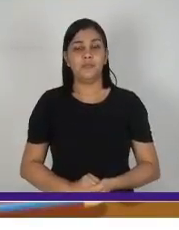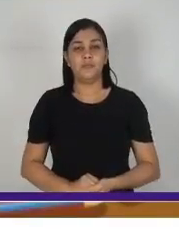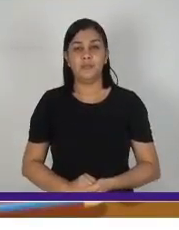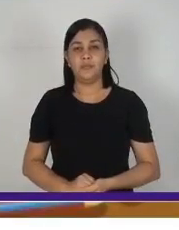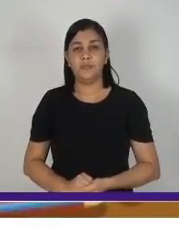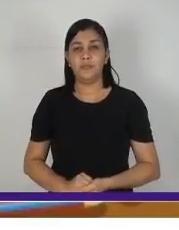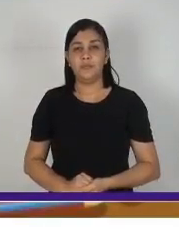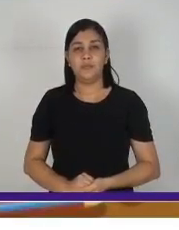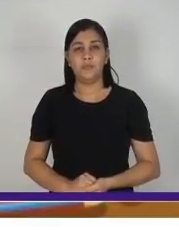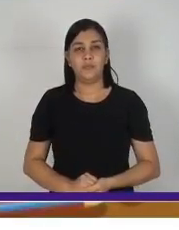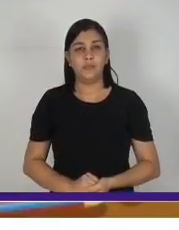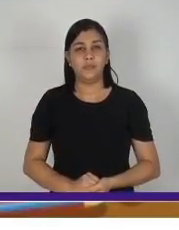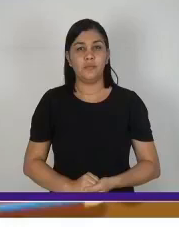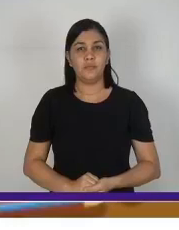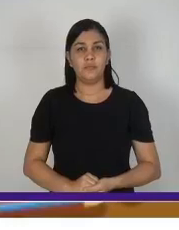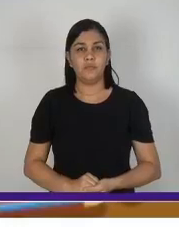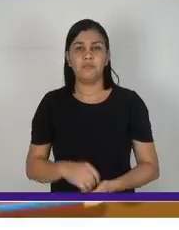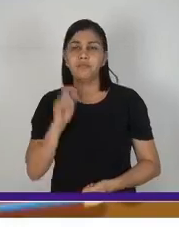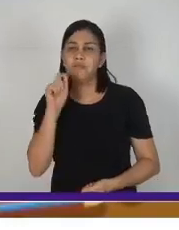O que mais?